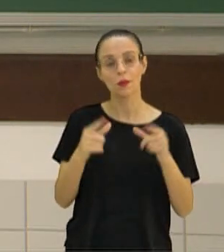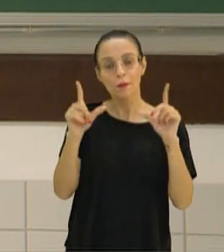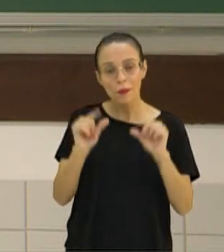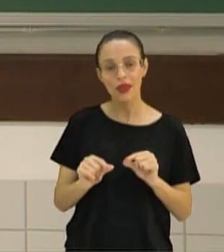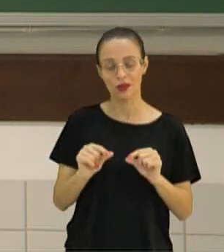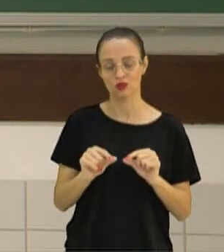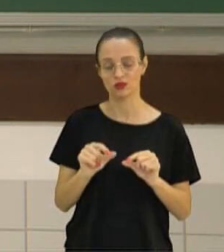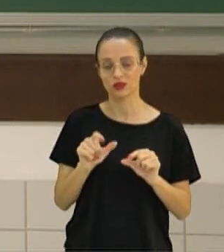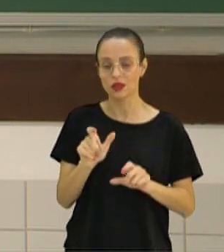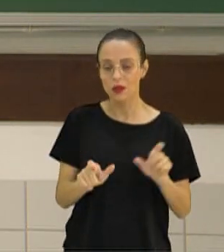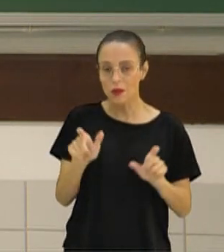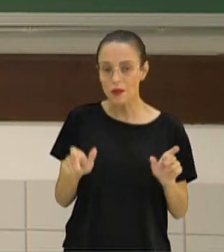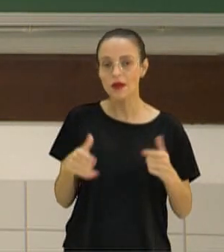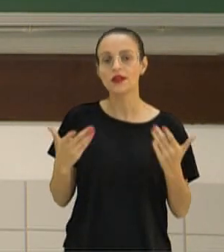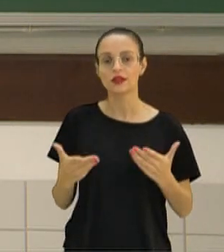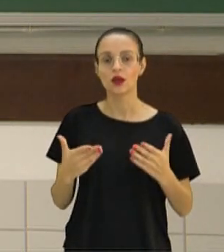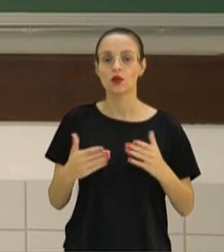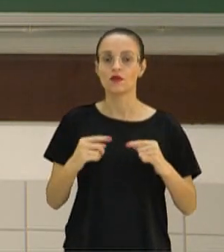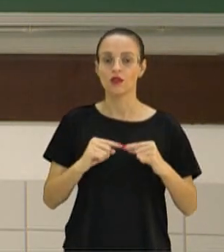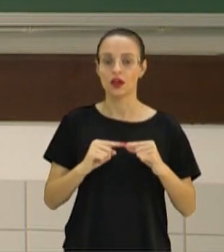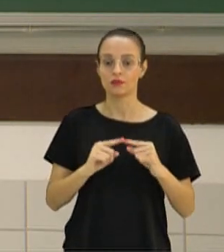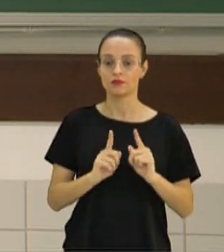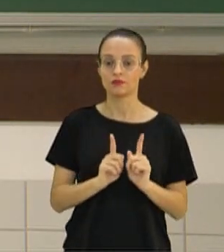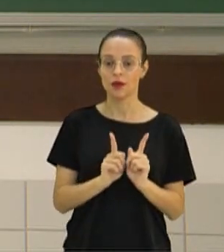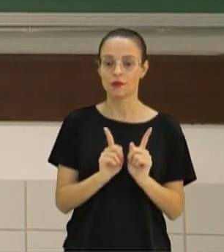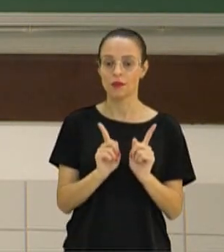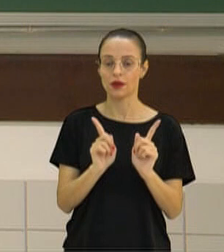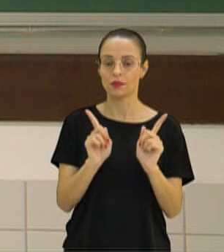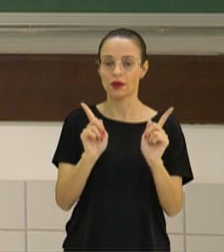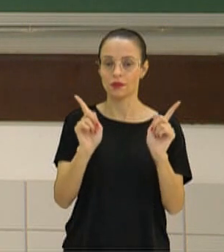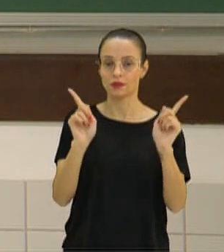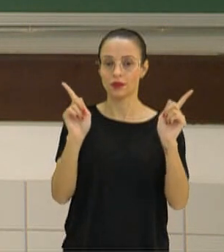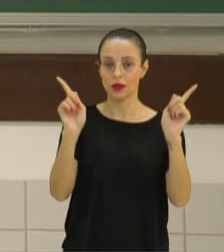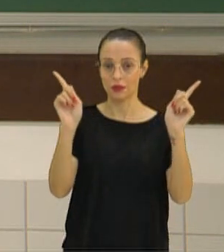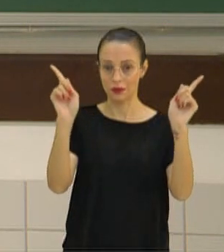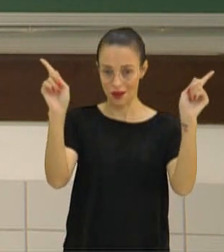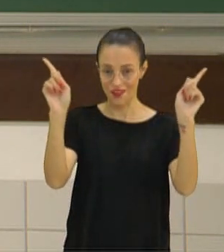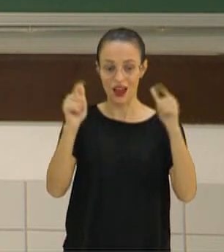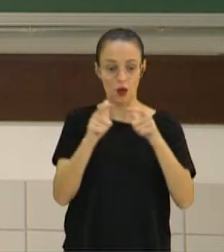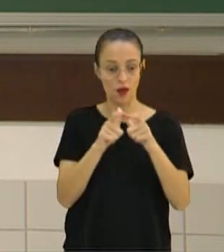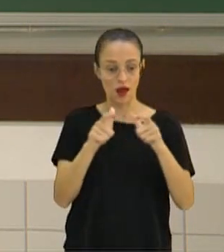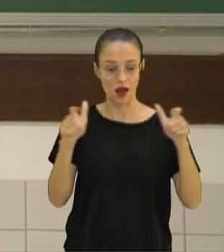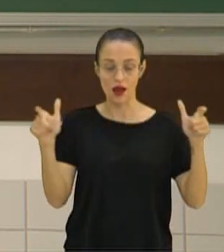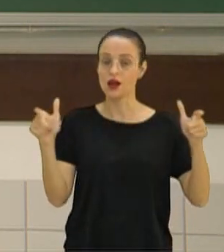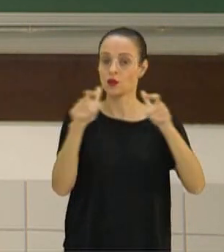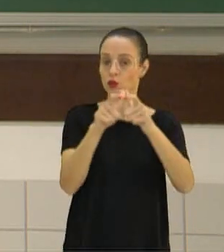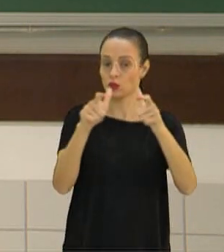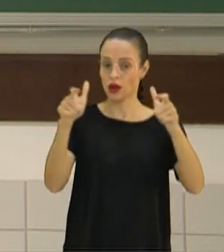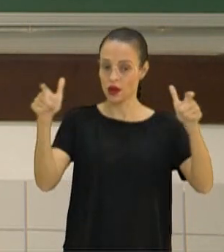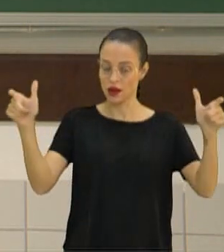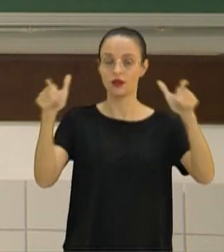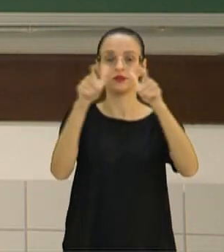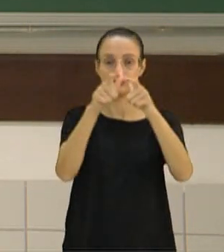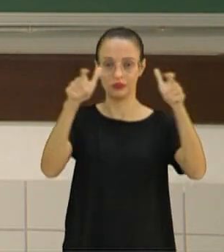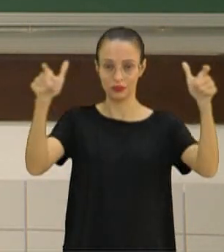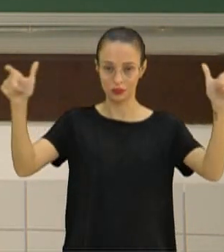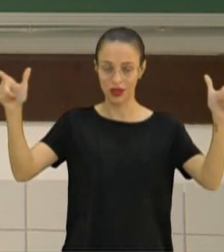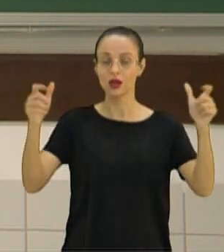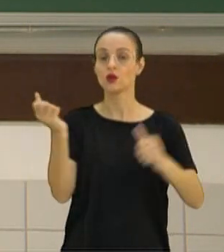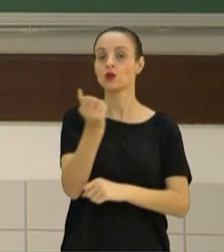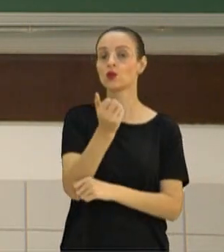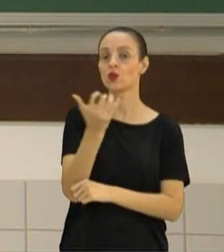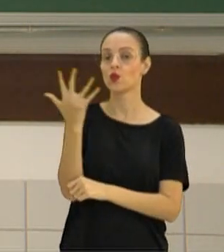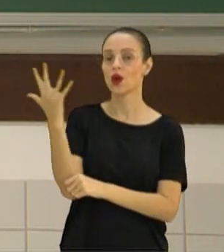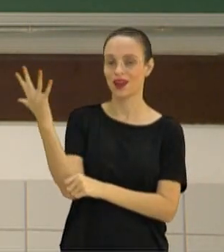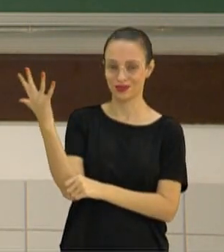de indivíduos. Conforme eu vou escalando dentro das minhas categorias, taxonômicas, eu vou aumentando a quantidade